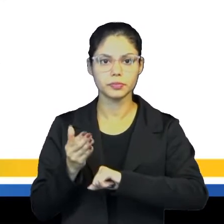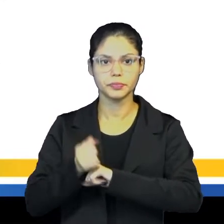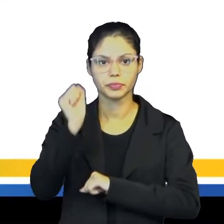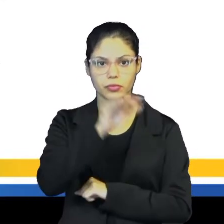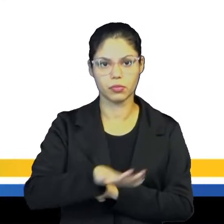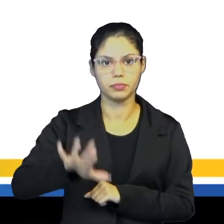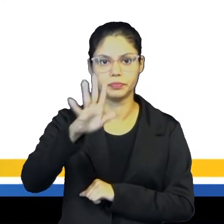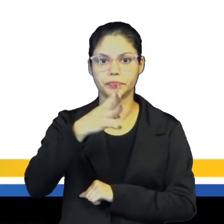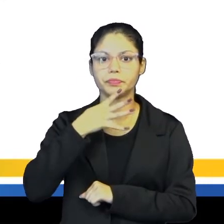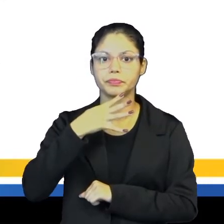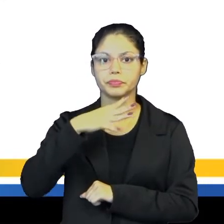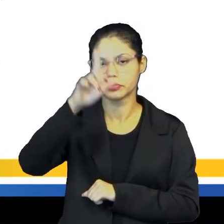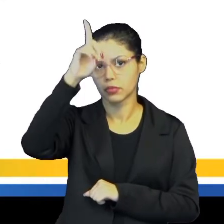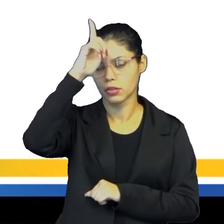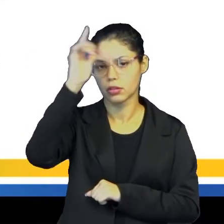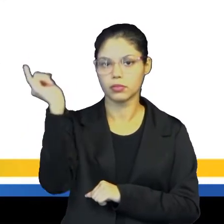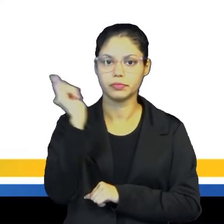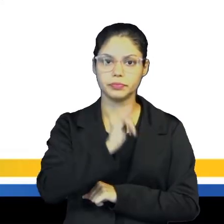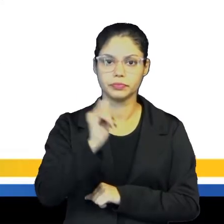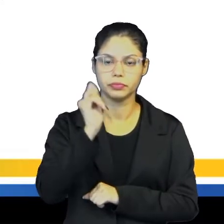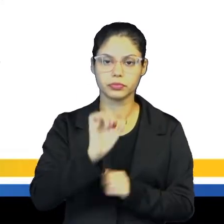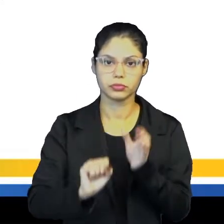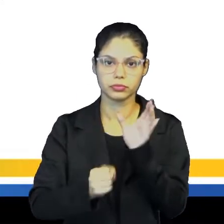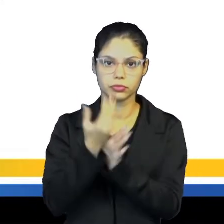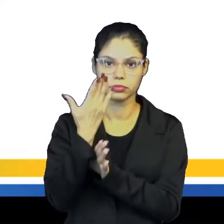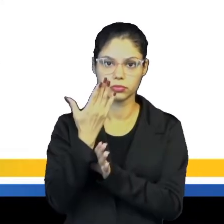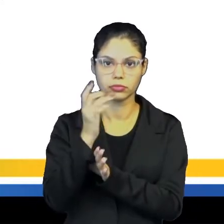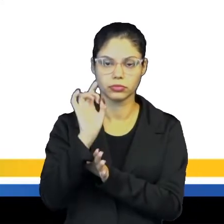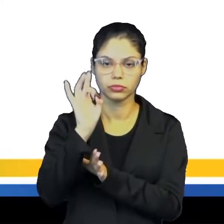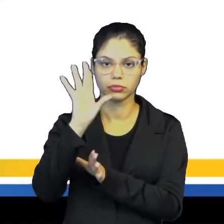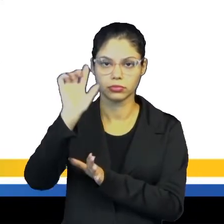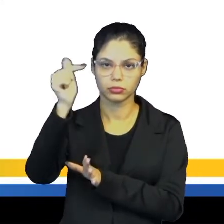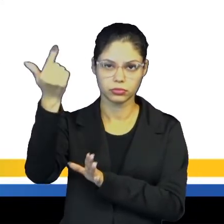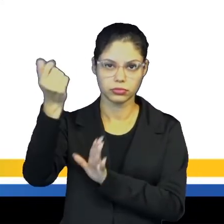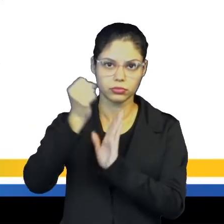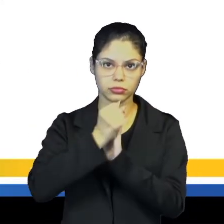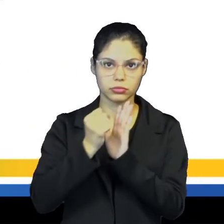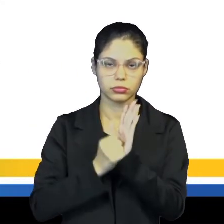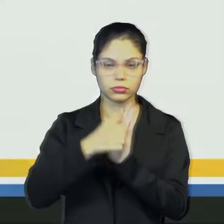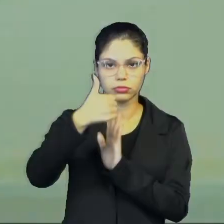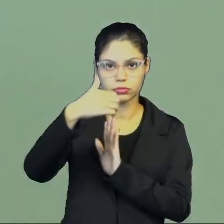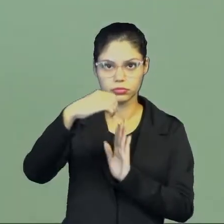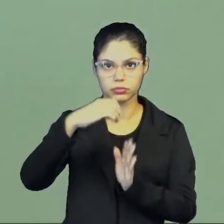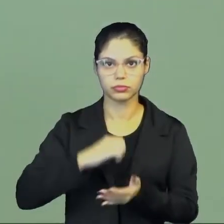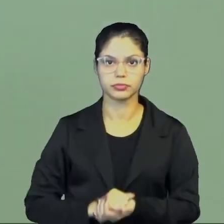conhecidas como Alemanha e Itália, surgiram apenas lá no século XIX.